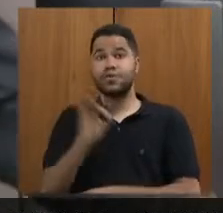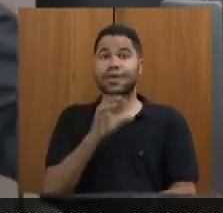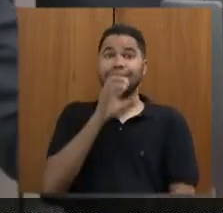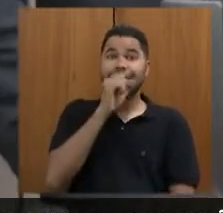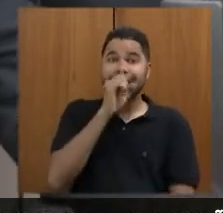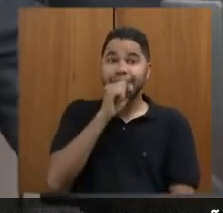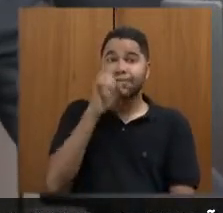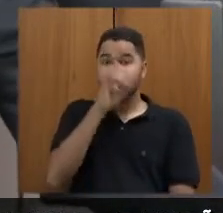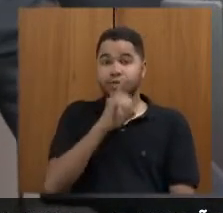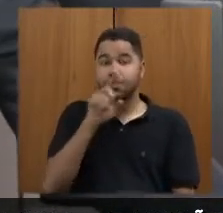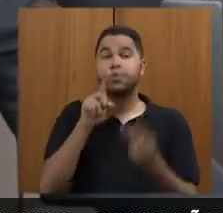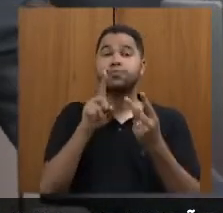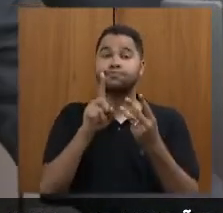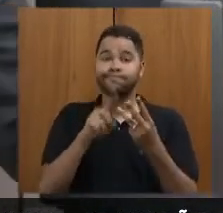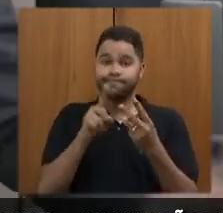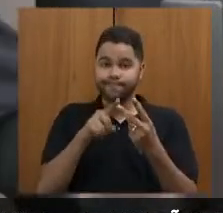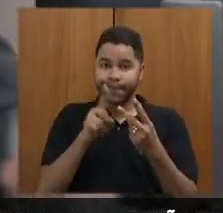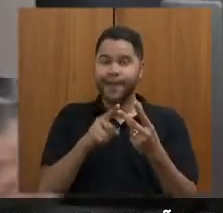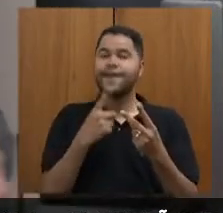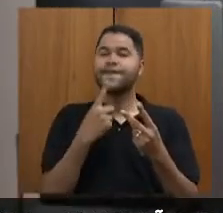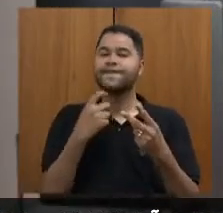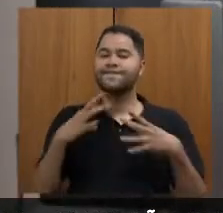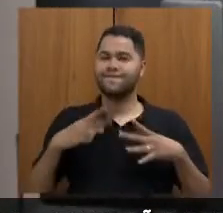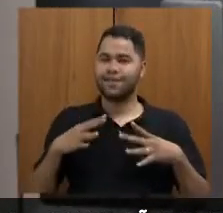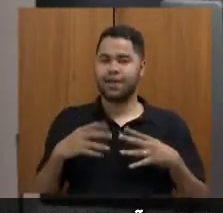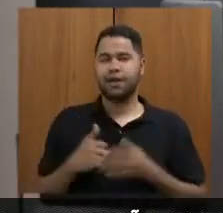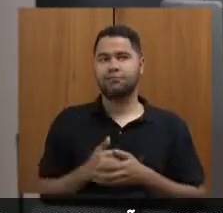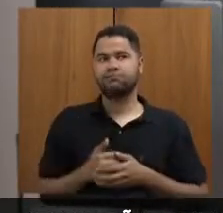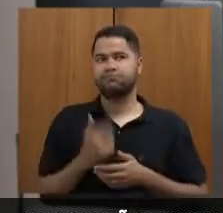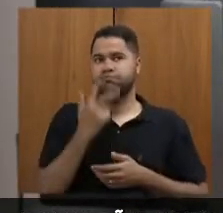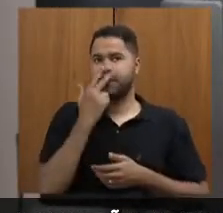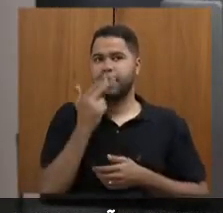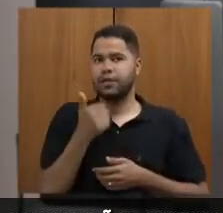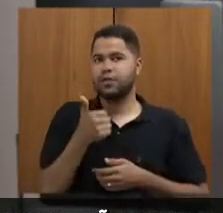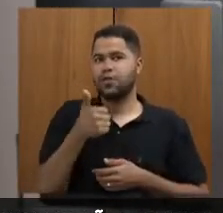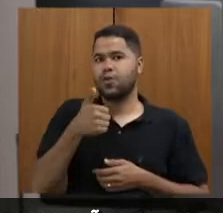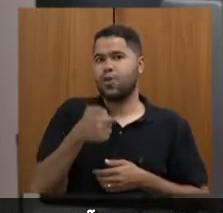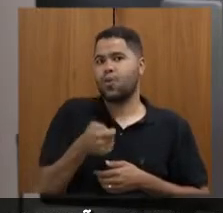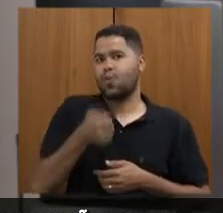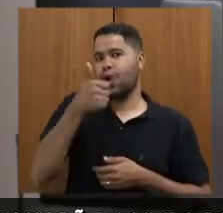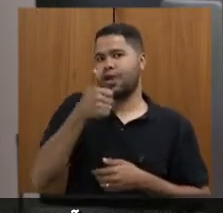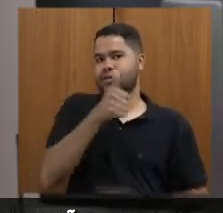sobretudo, nos feriados. Uma ocupação quase que 100%.